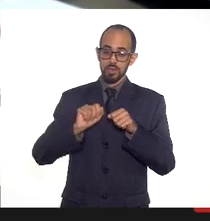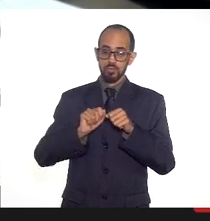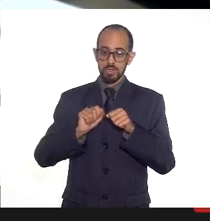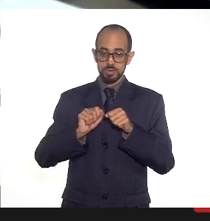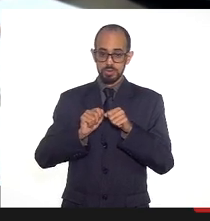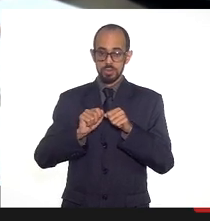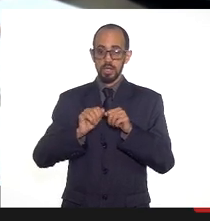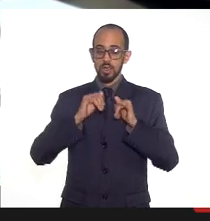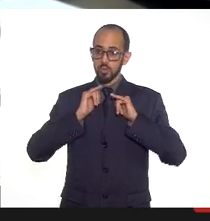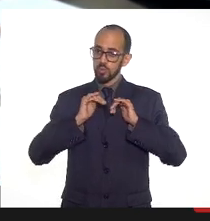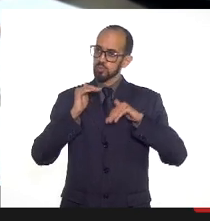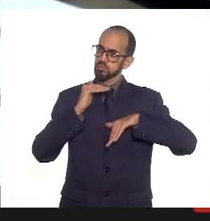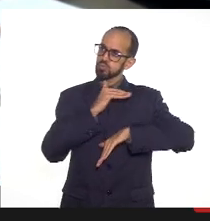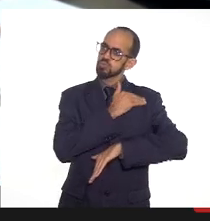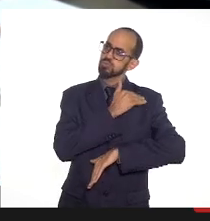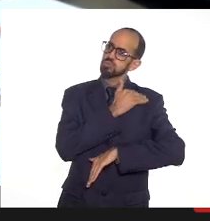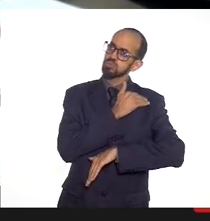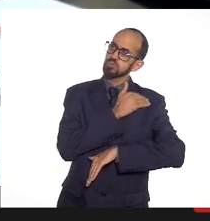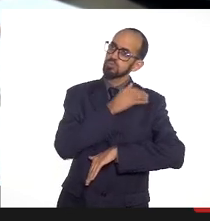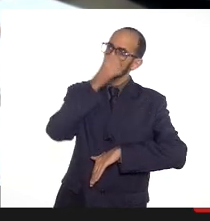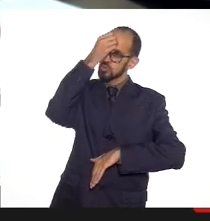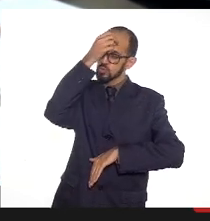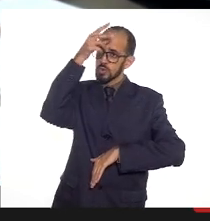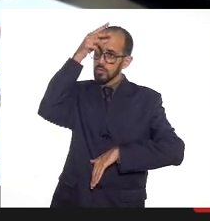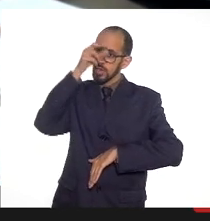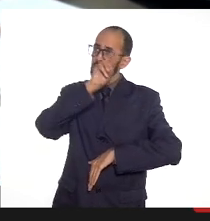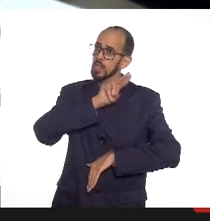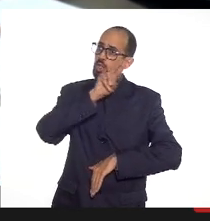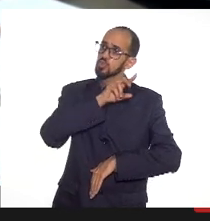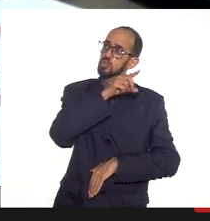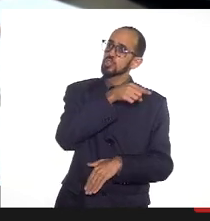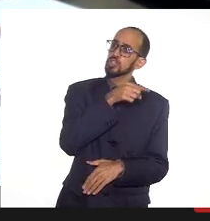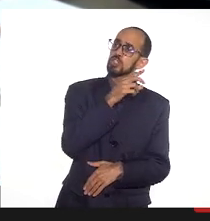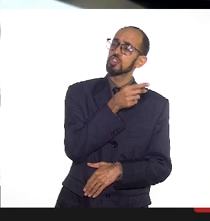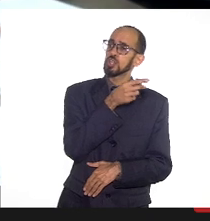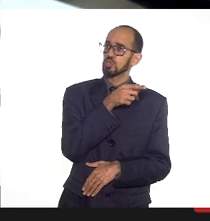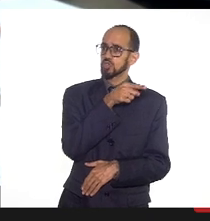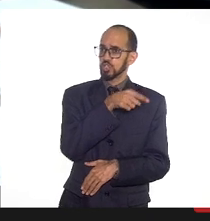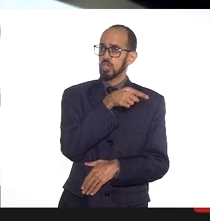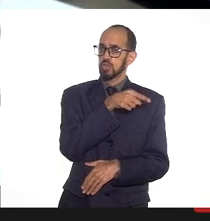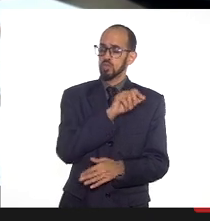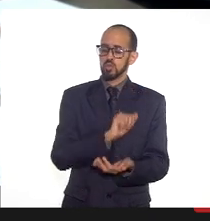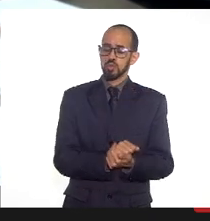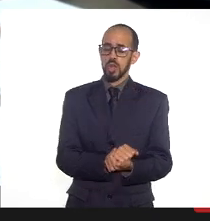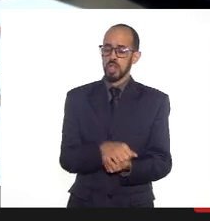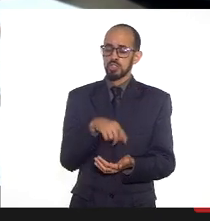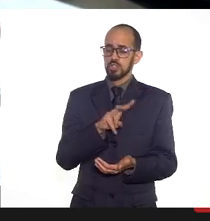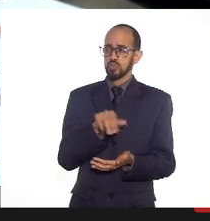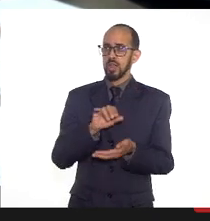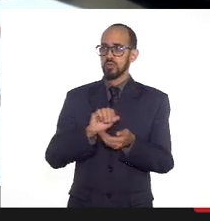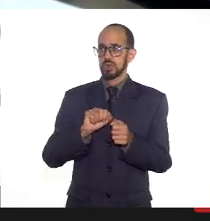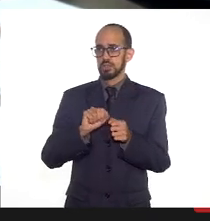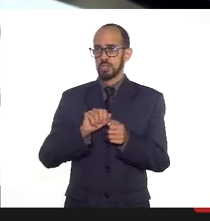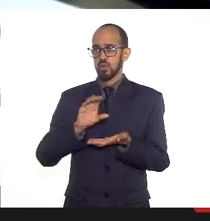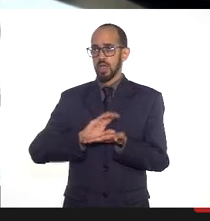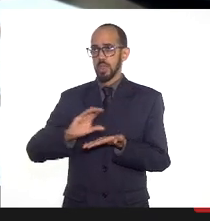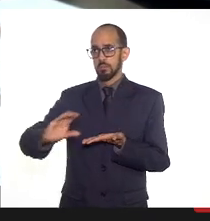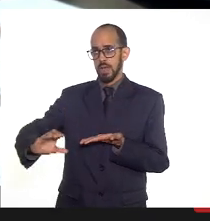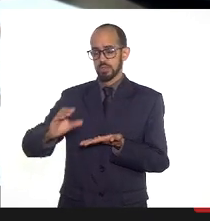prefeitos e secretários para que eles utilizem. Então a gente já vai fazer a denivelação para o repasse do recurso.